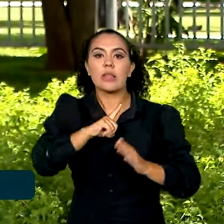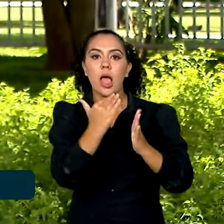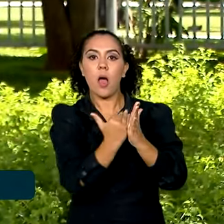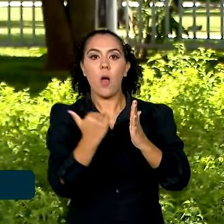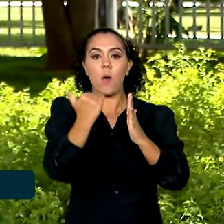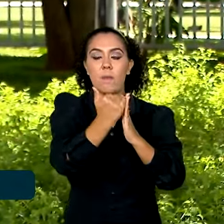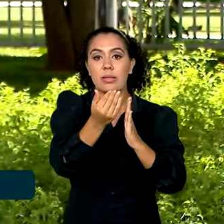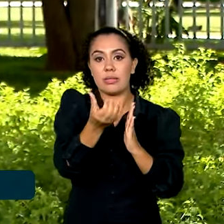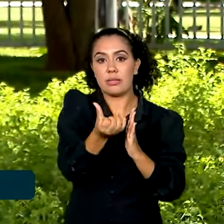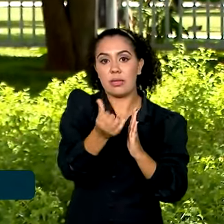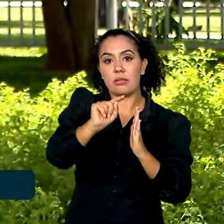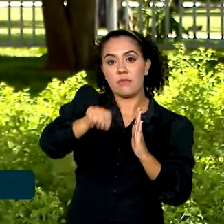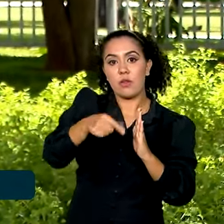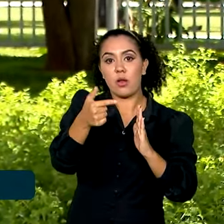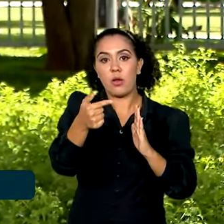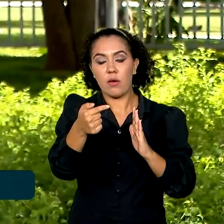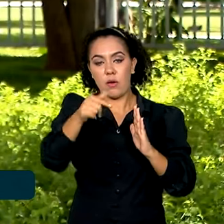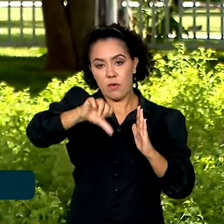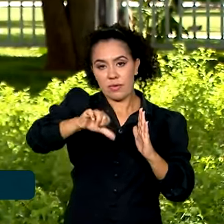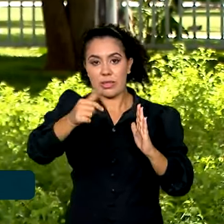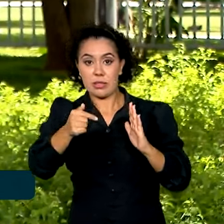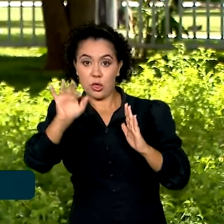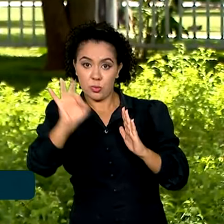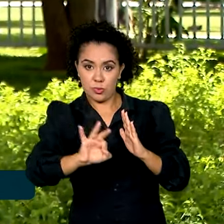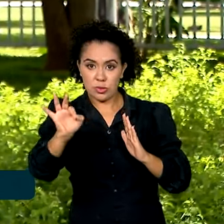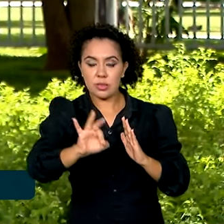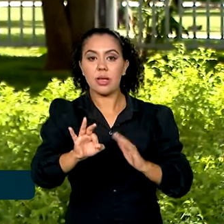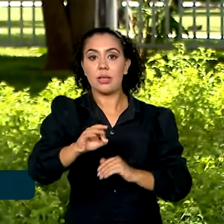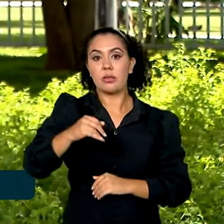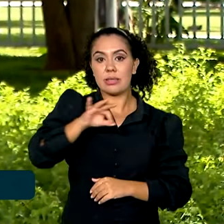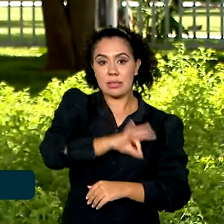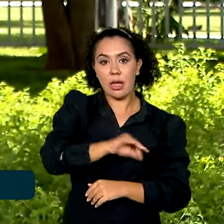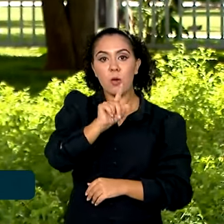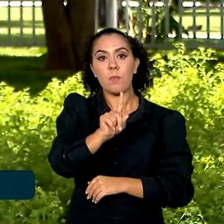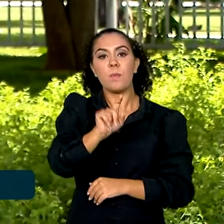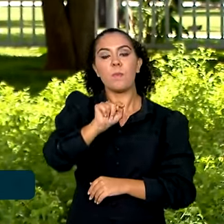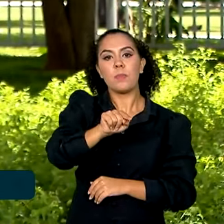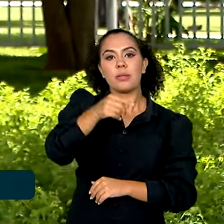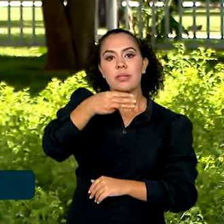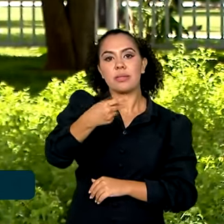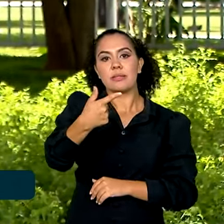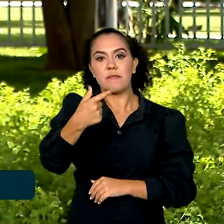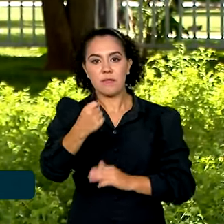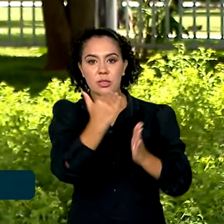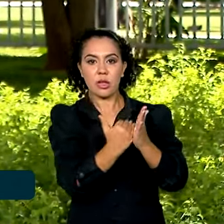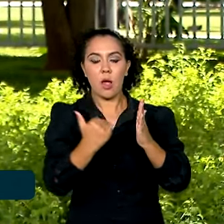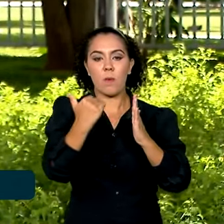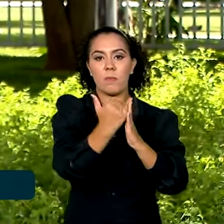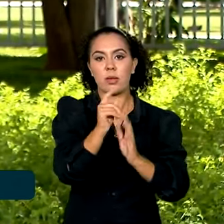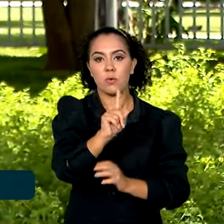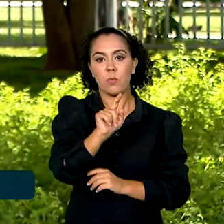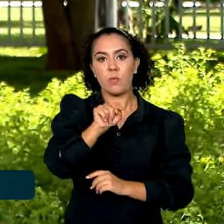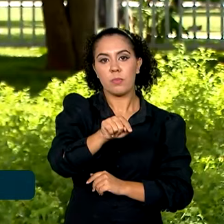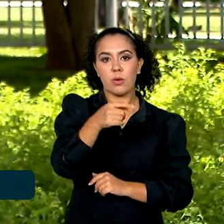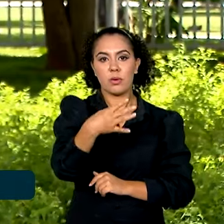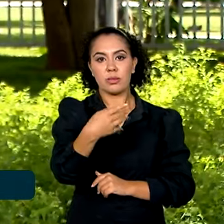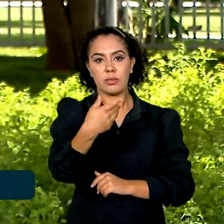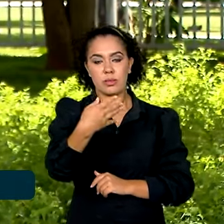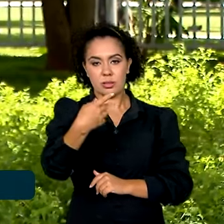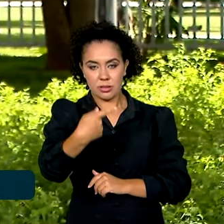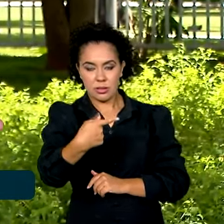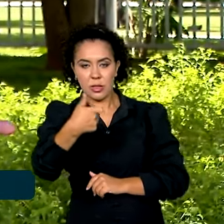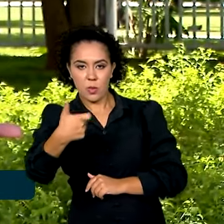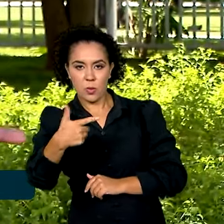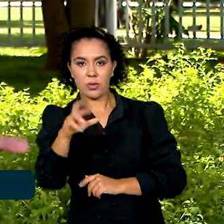,97% e passam de R$.320,00 para R$.412,00. O INSS